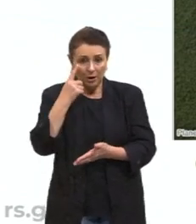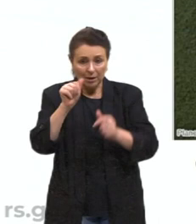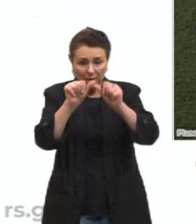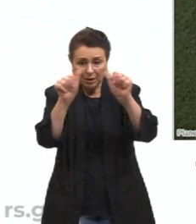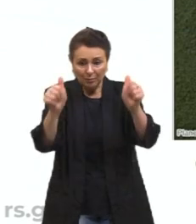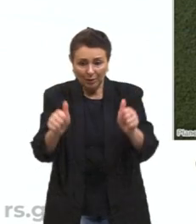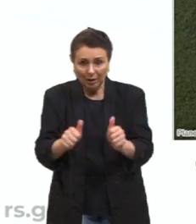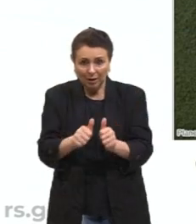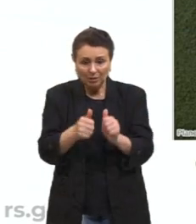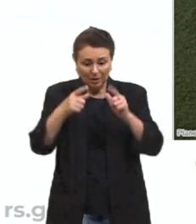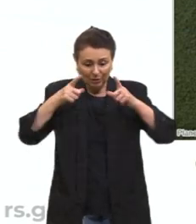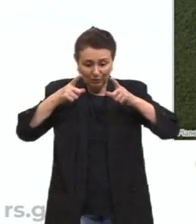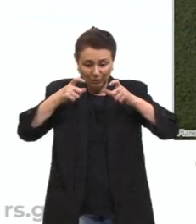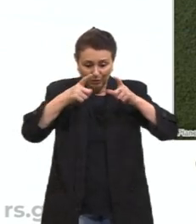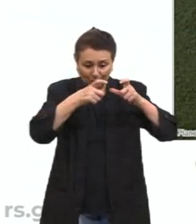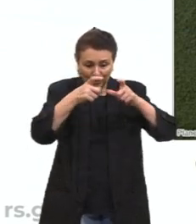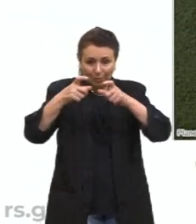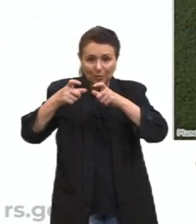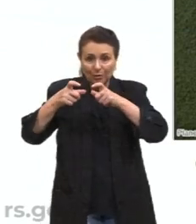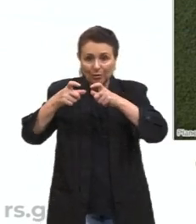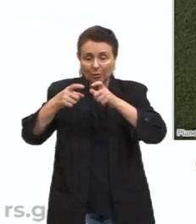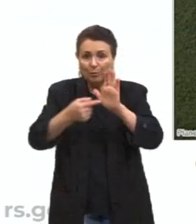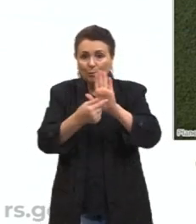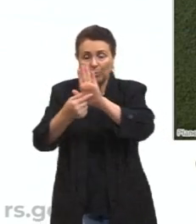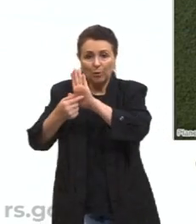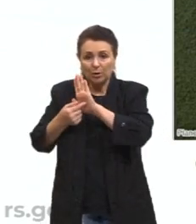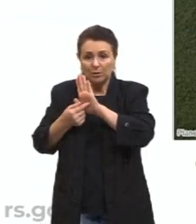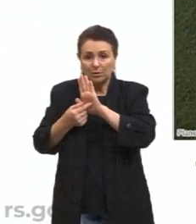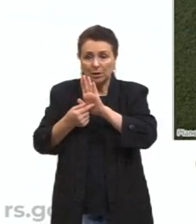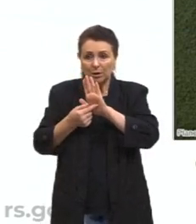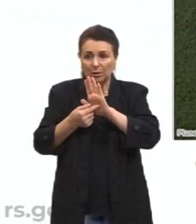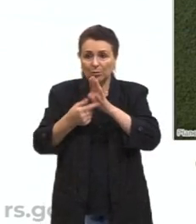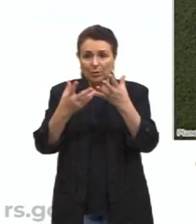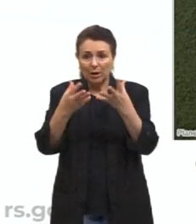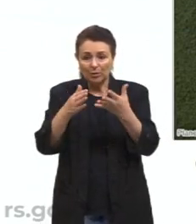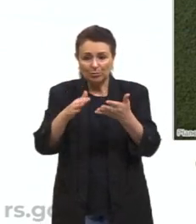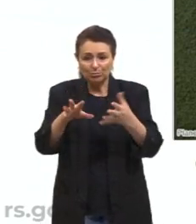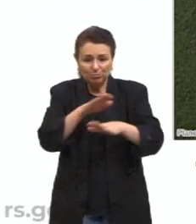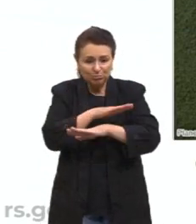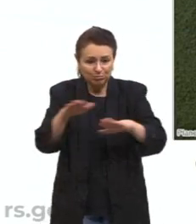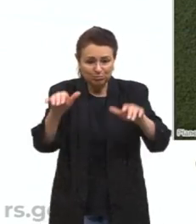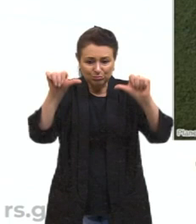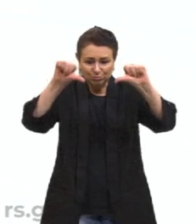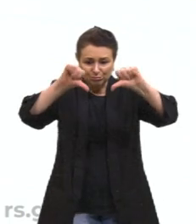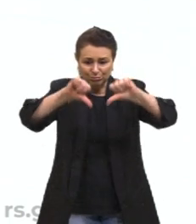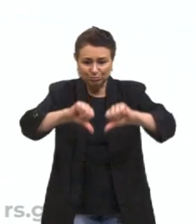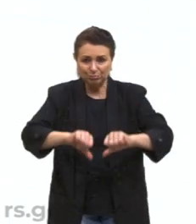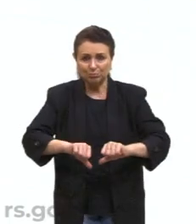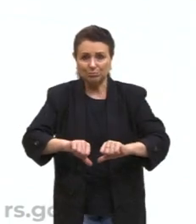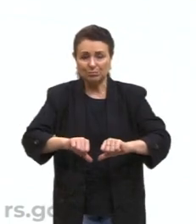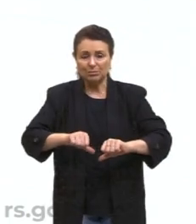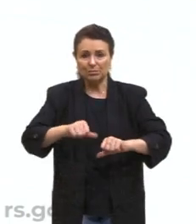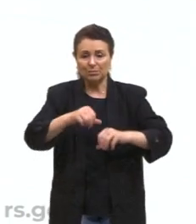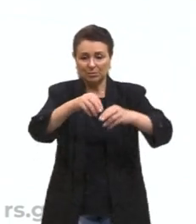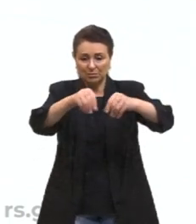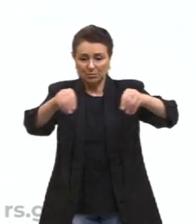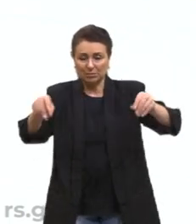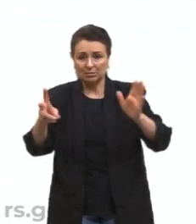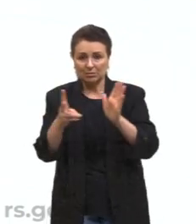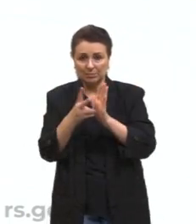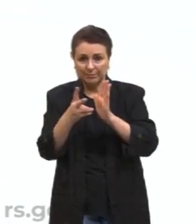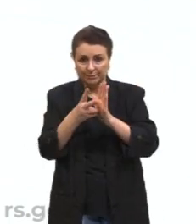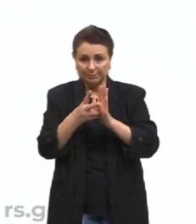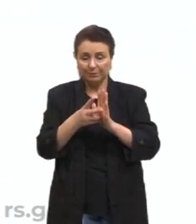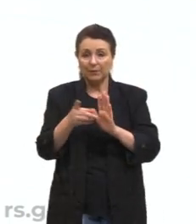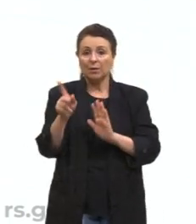essa devastação extremamente danosa para as terras indígenas, né? E aqui eu trago também para